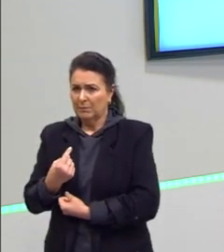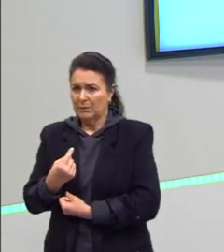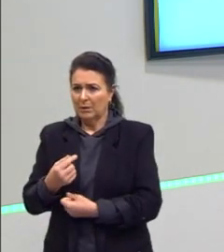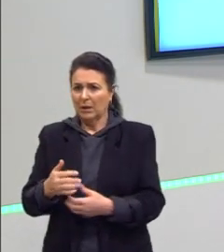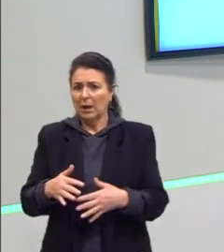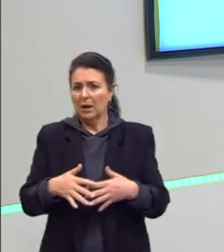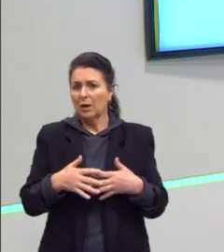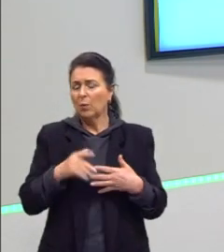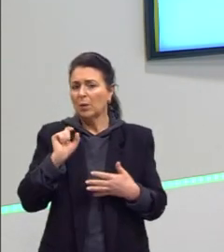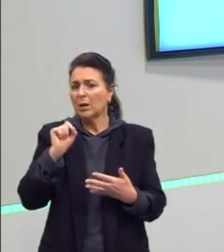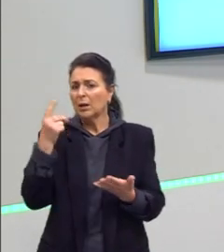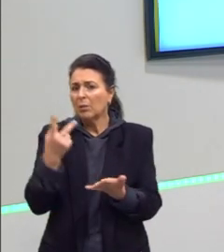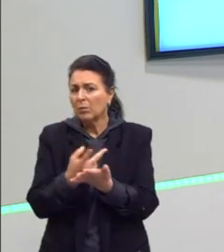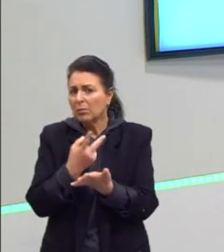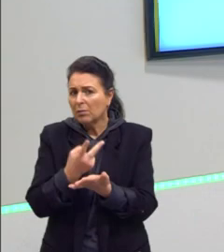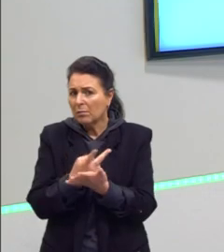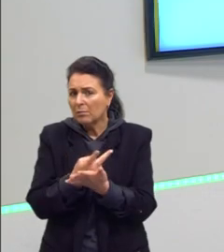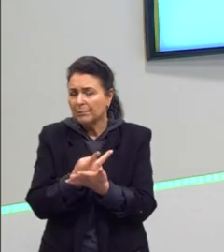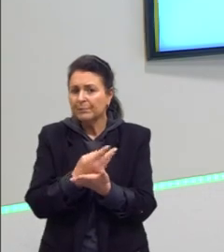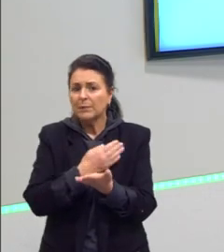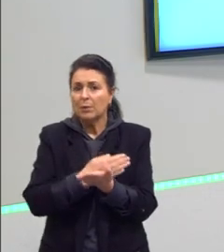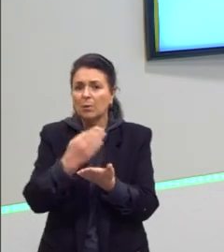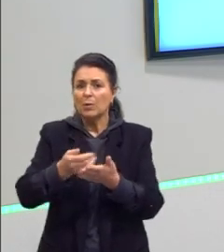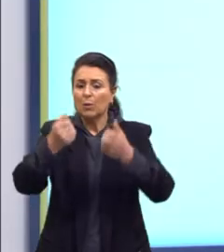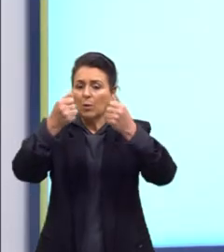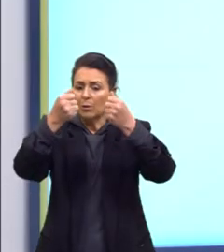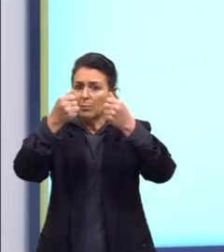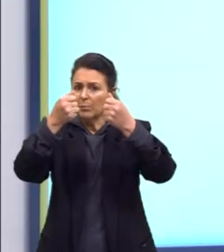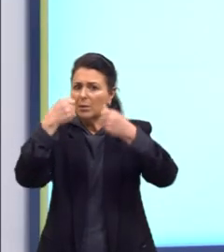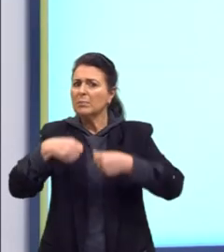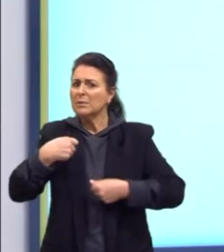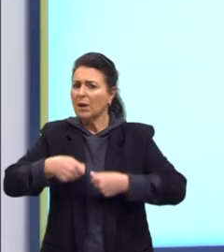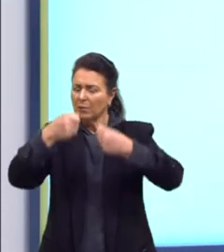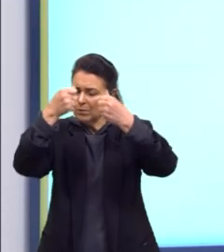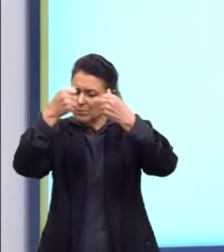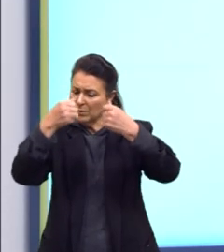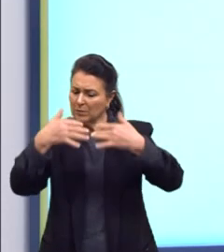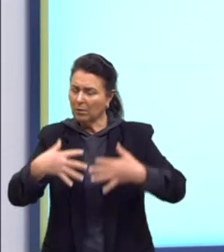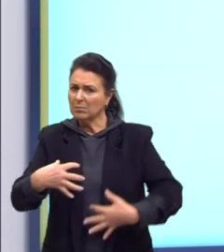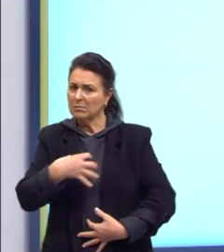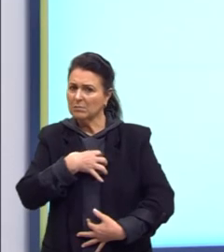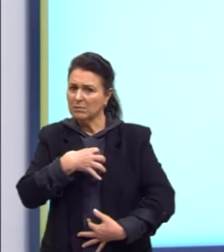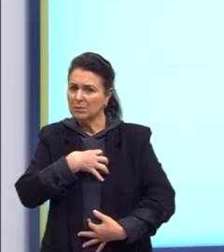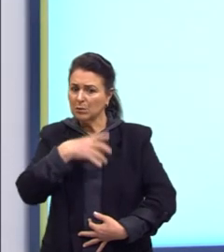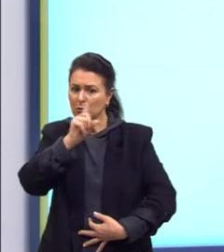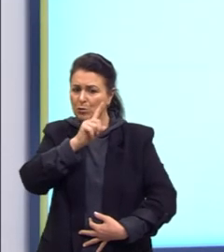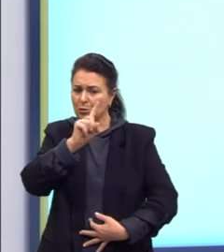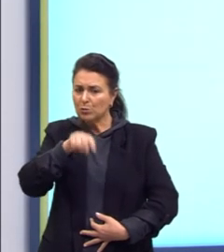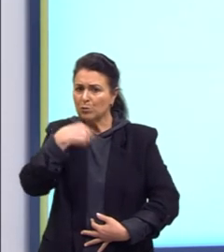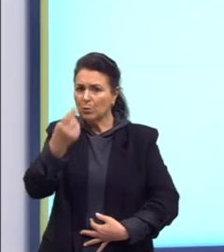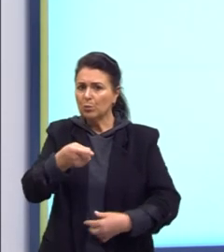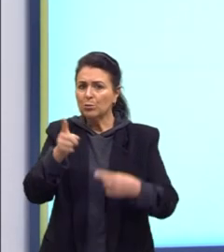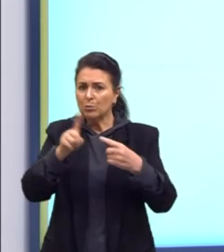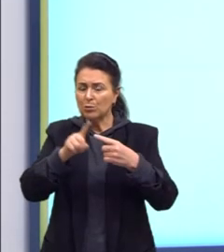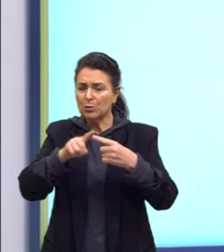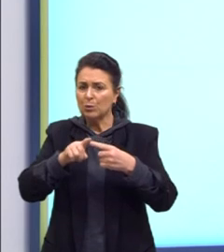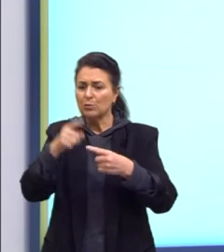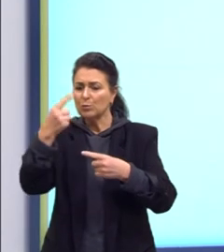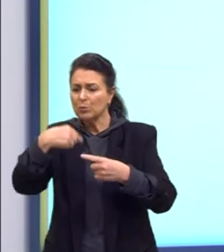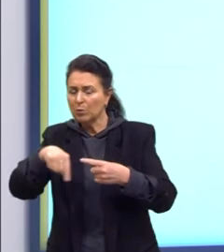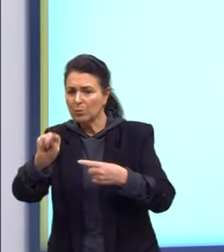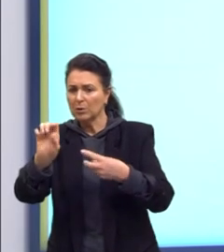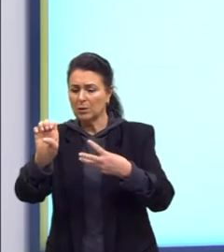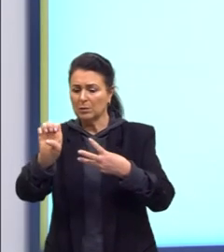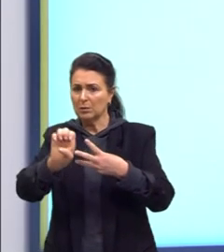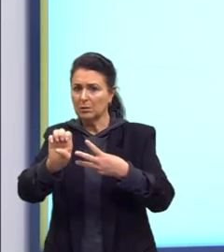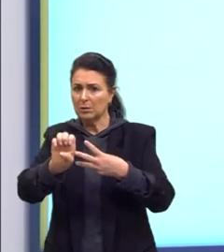Então, tornou-se necessário explicar o aparecimento deles, das outras espécies, né? Bem como o